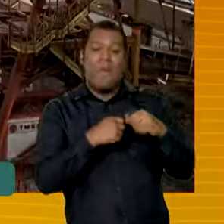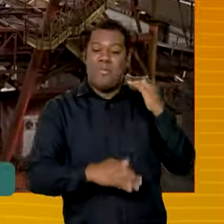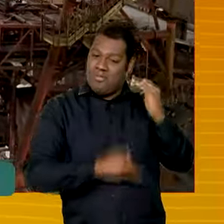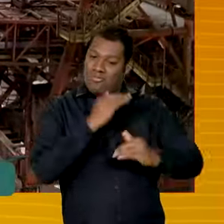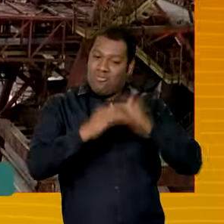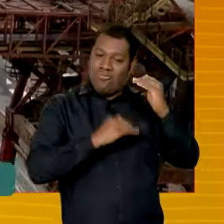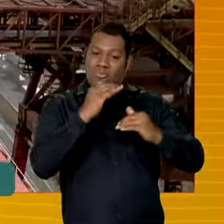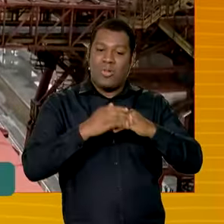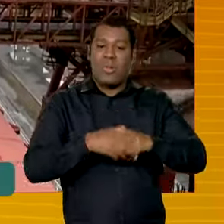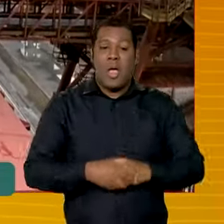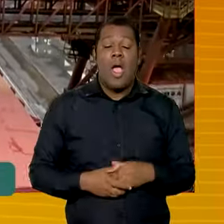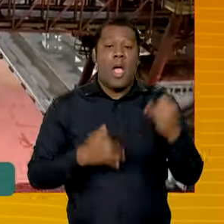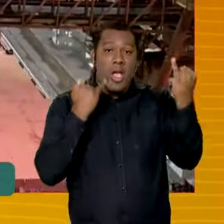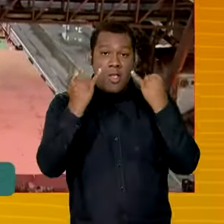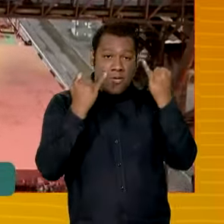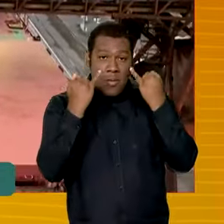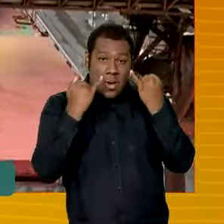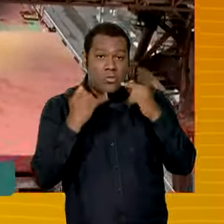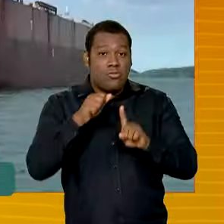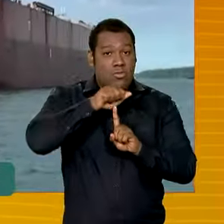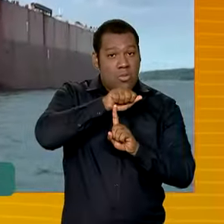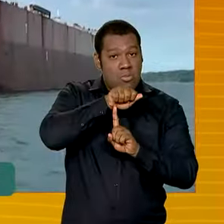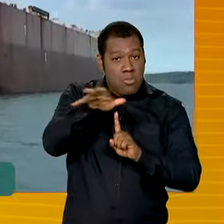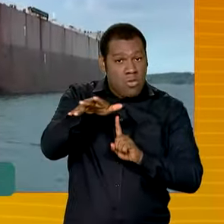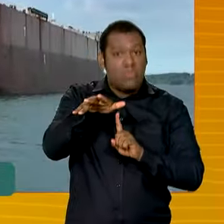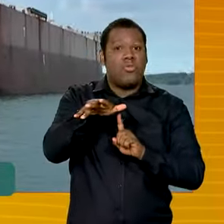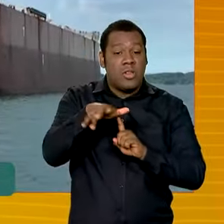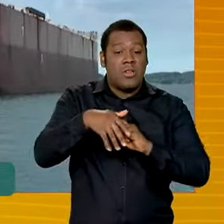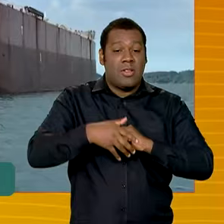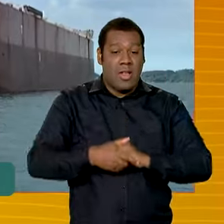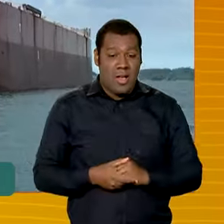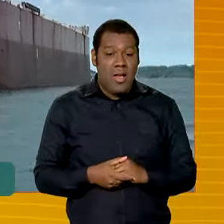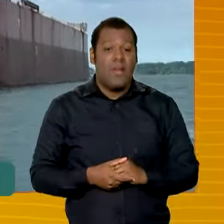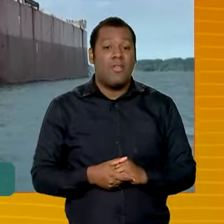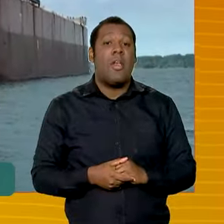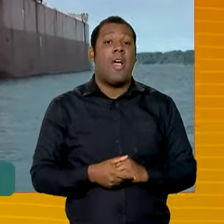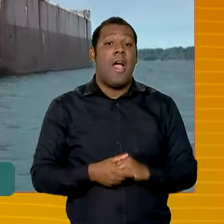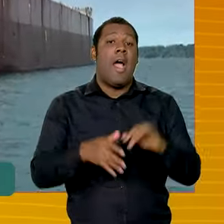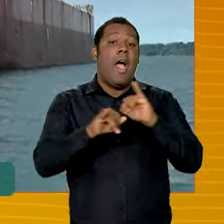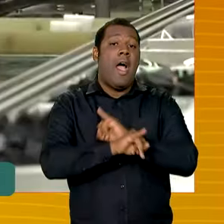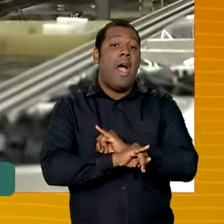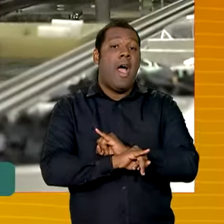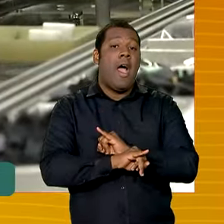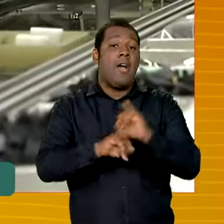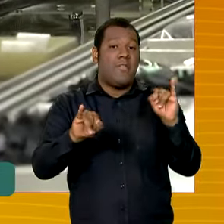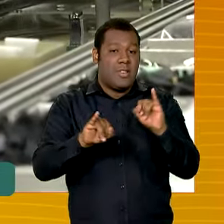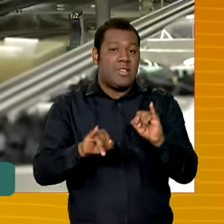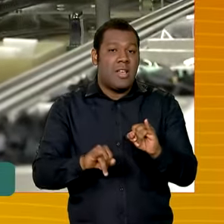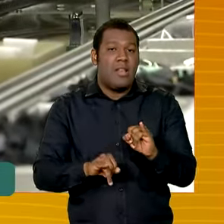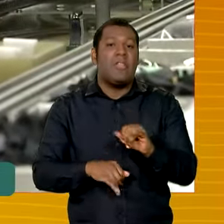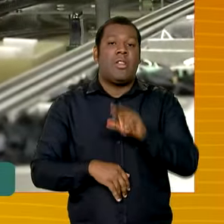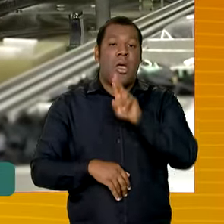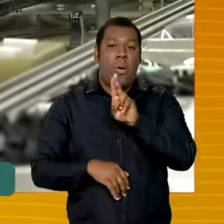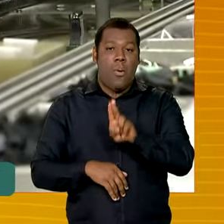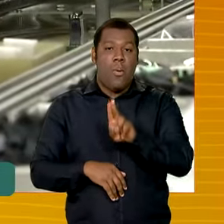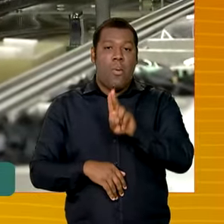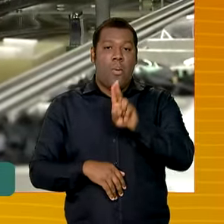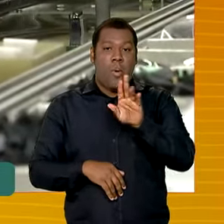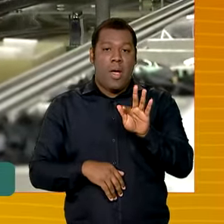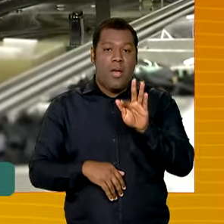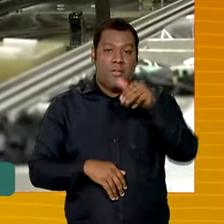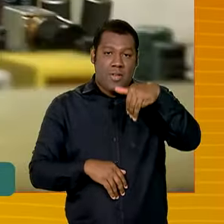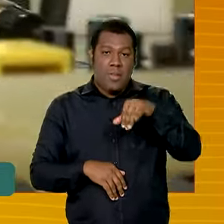alta. Os dados do Banco Central, inclusive, foram divulgados um dia depois de o FMI, o Fundo Monetário